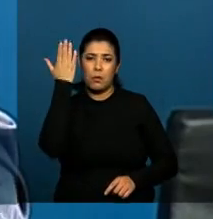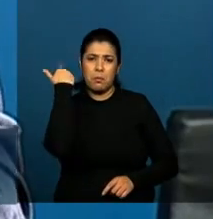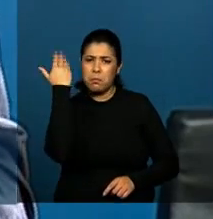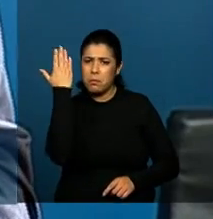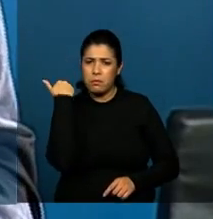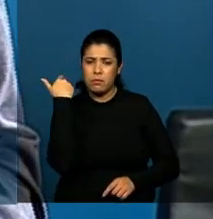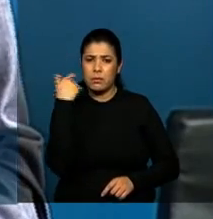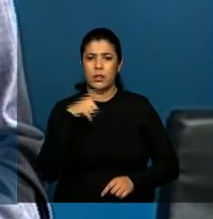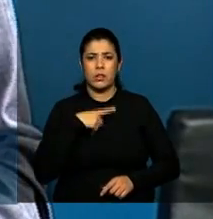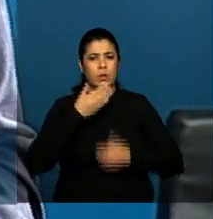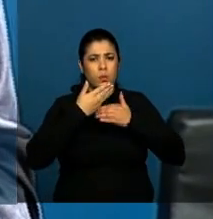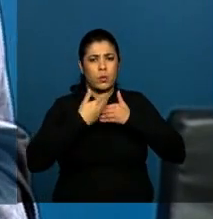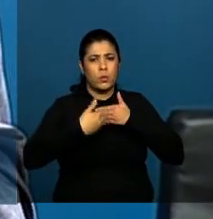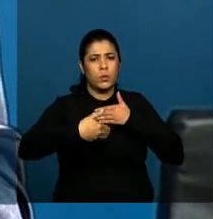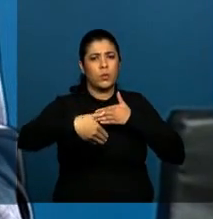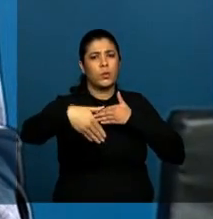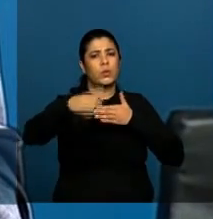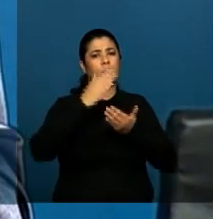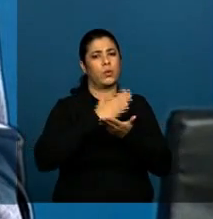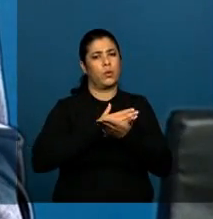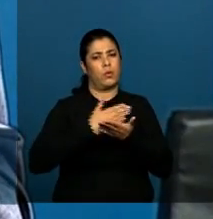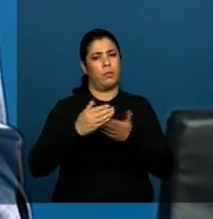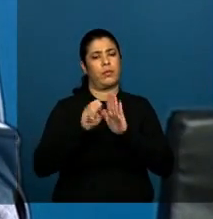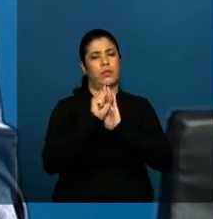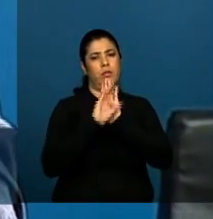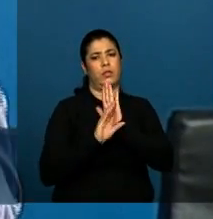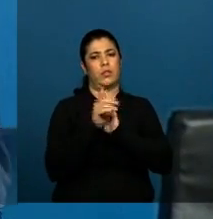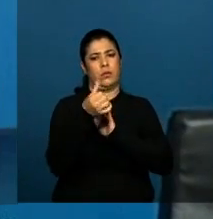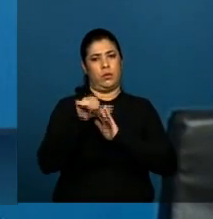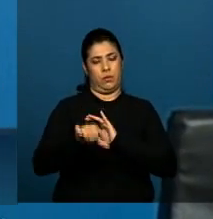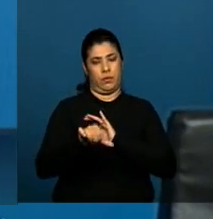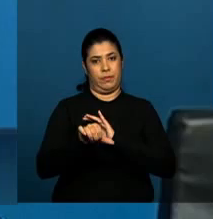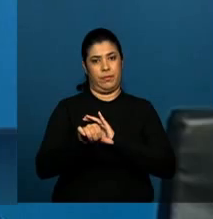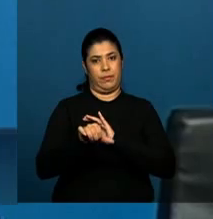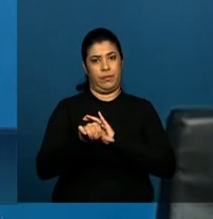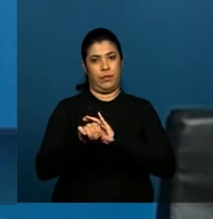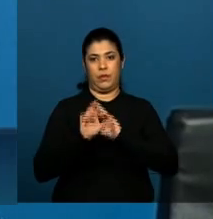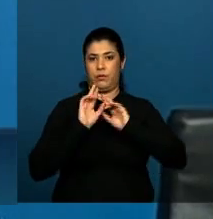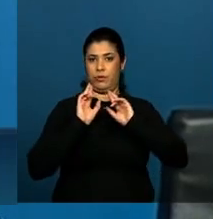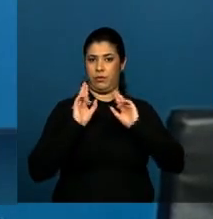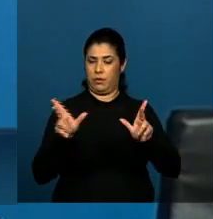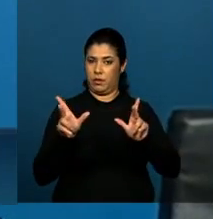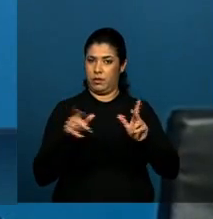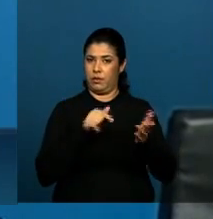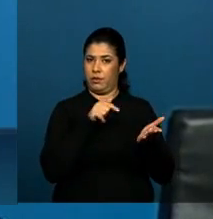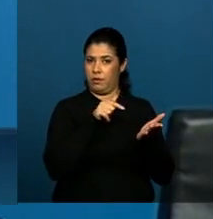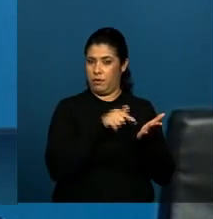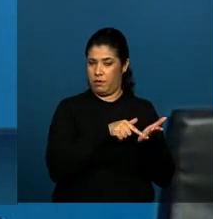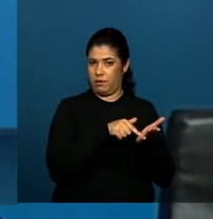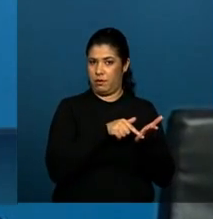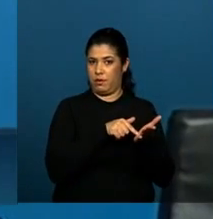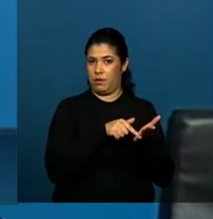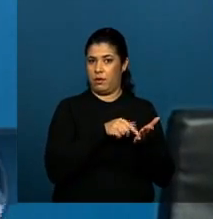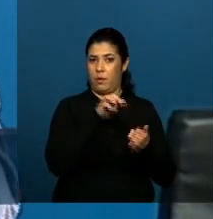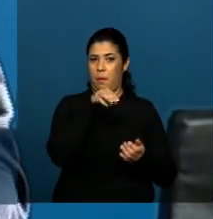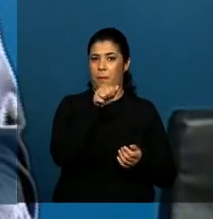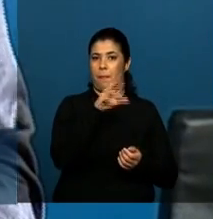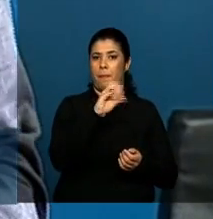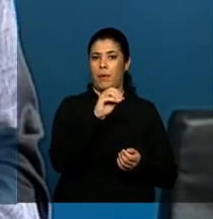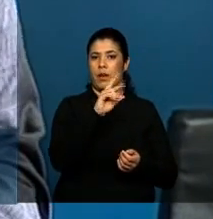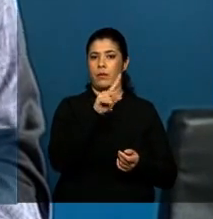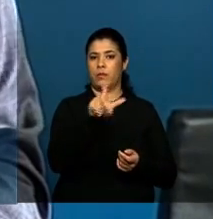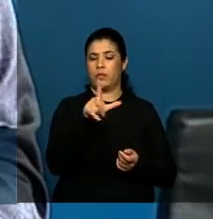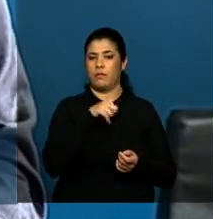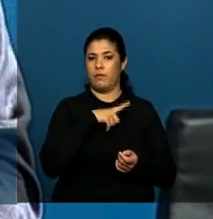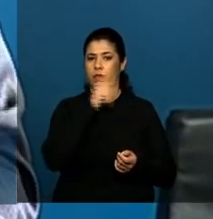se impunha ao longo do início do século XIX. O marco civil da internet, ele não foi aprovado por uma